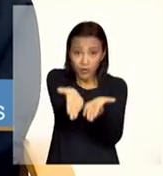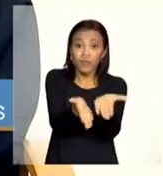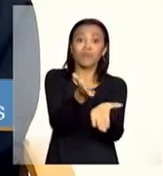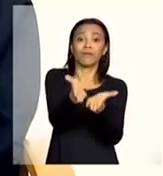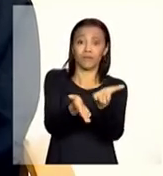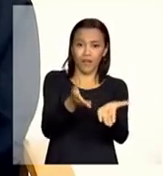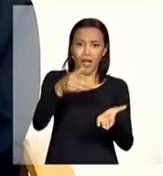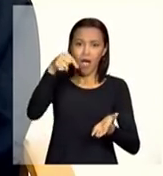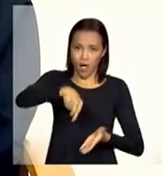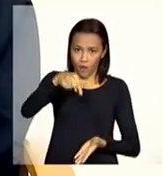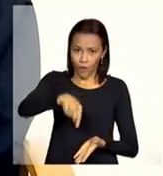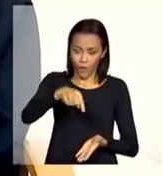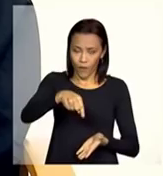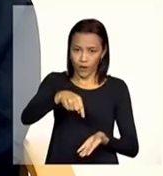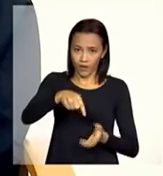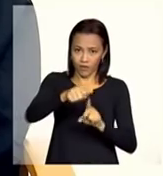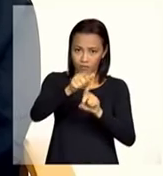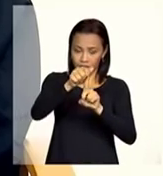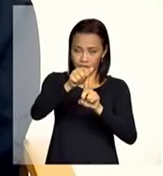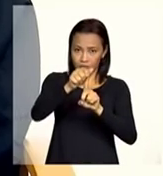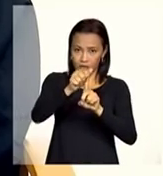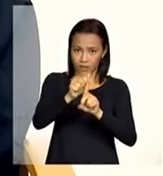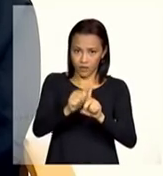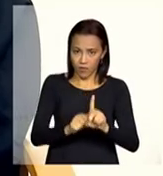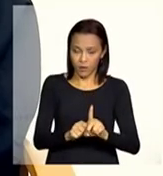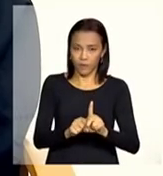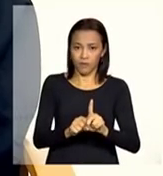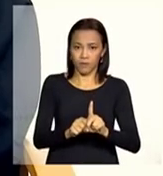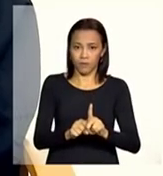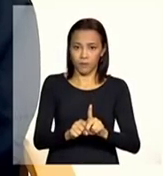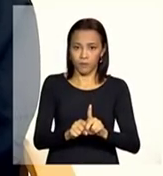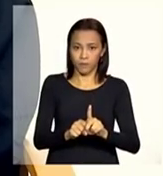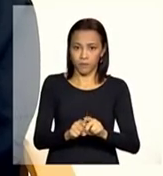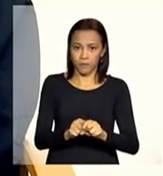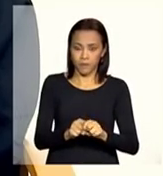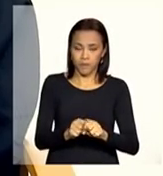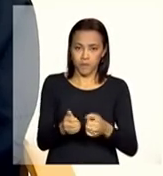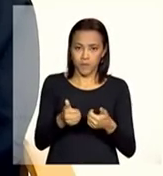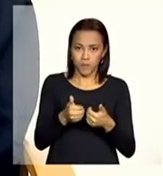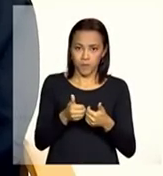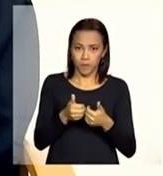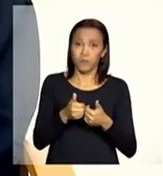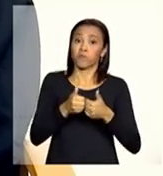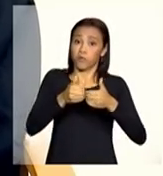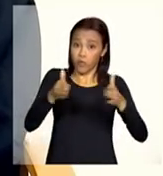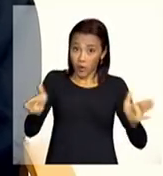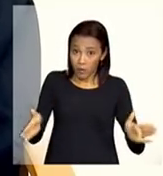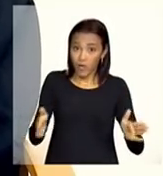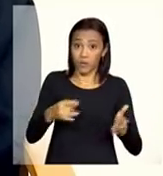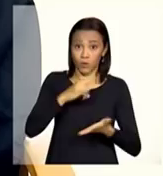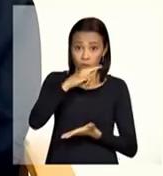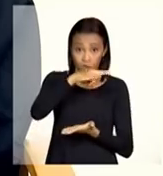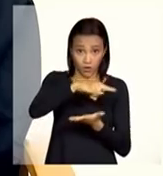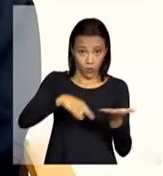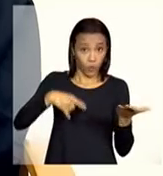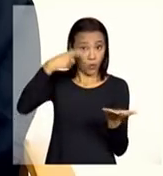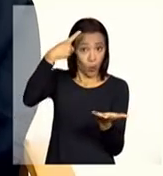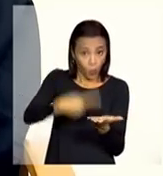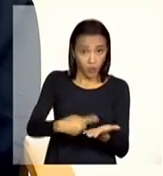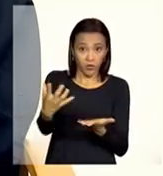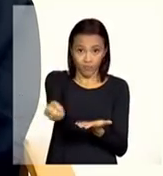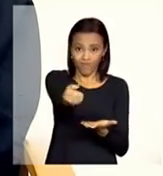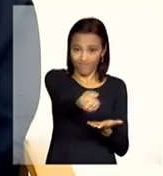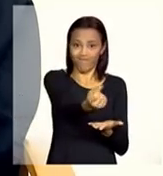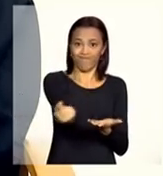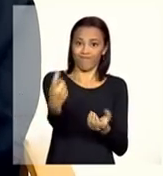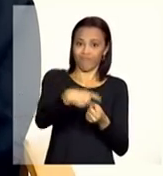agora do próximo mês onde for aberto o termo de aceite para os municípios outros municípios poderão